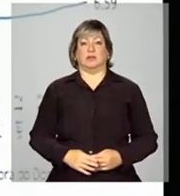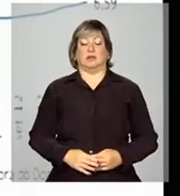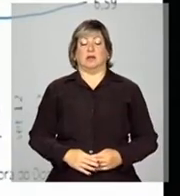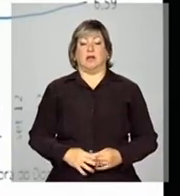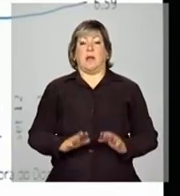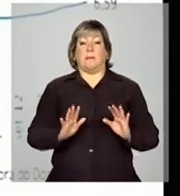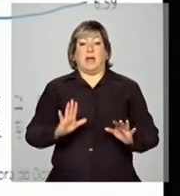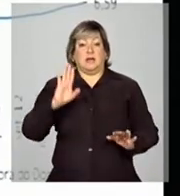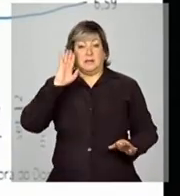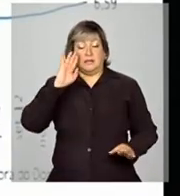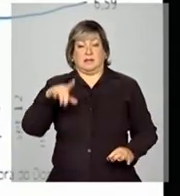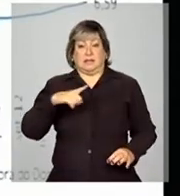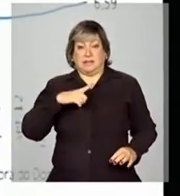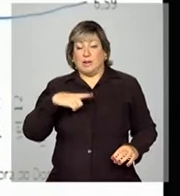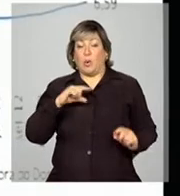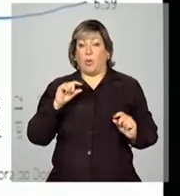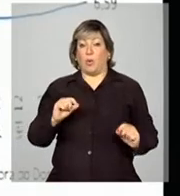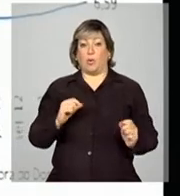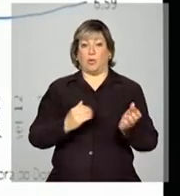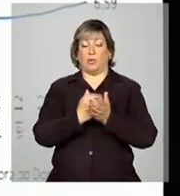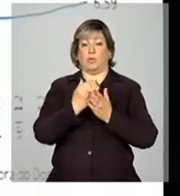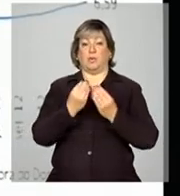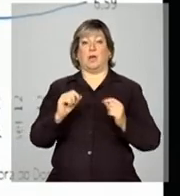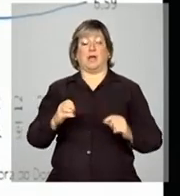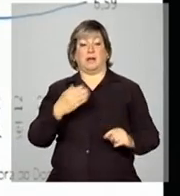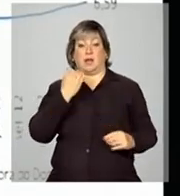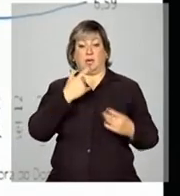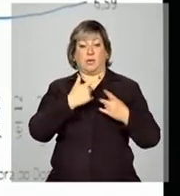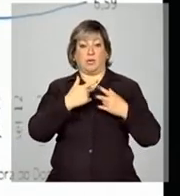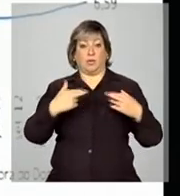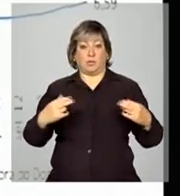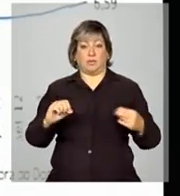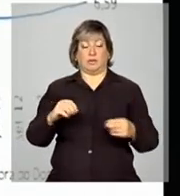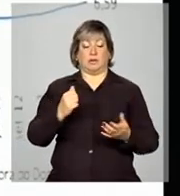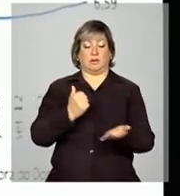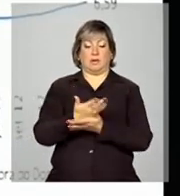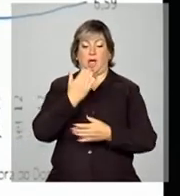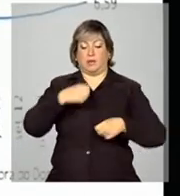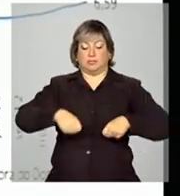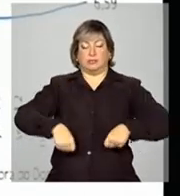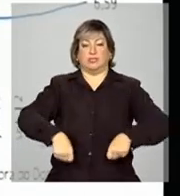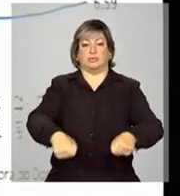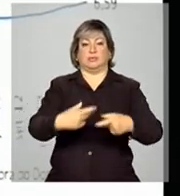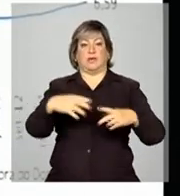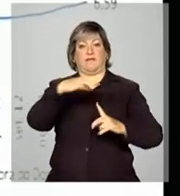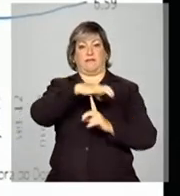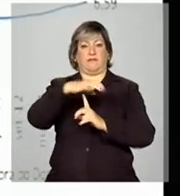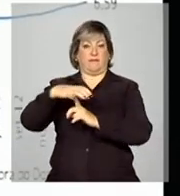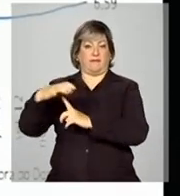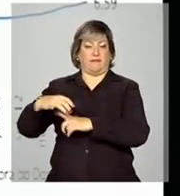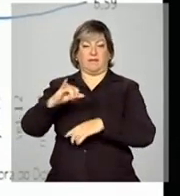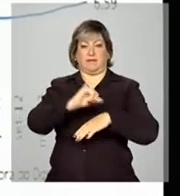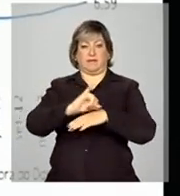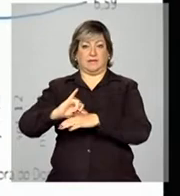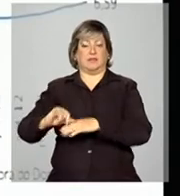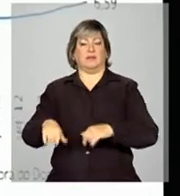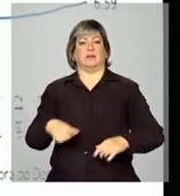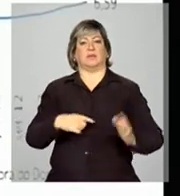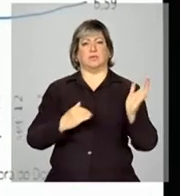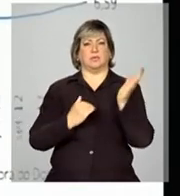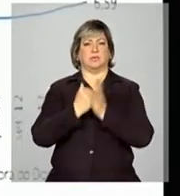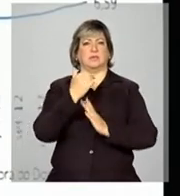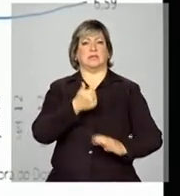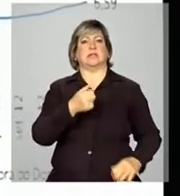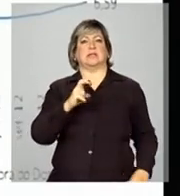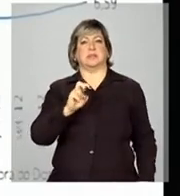particularmente, o que tem pressionado bastante é a alimentação no domicílio. Ou os produtos que se compram no supermercado, nas feiras, que chegaram a um aumento